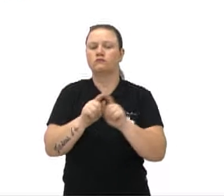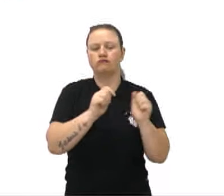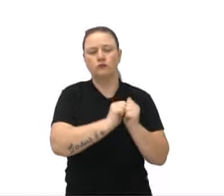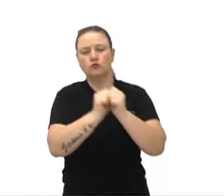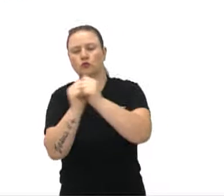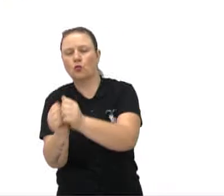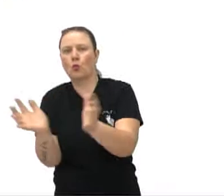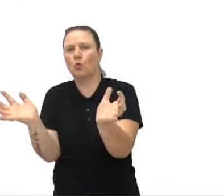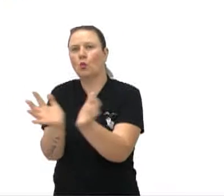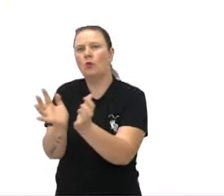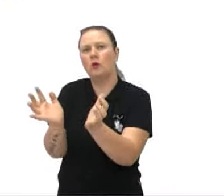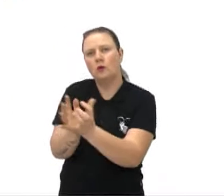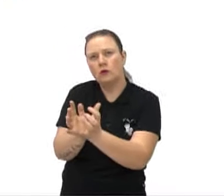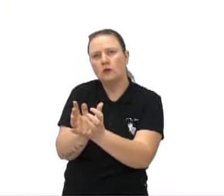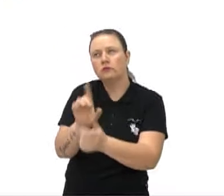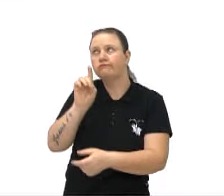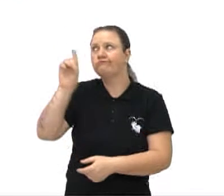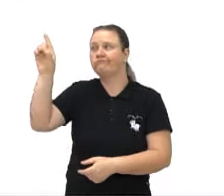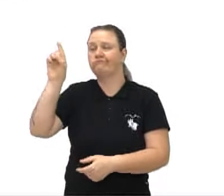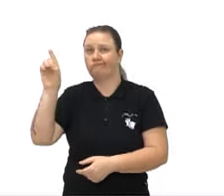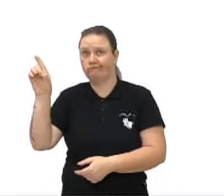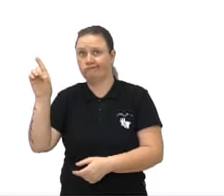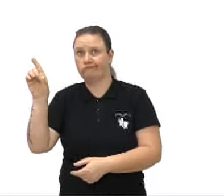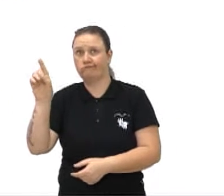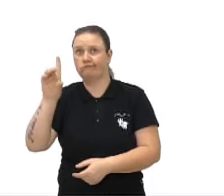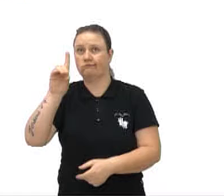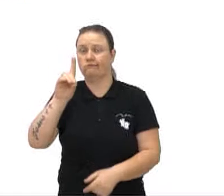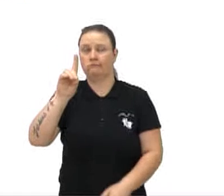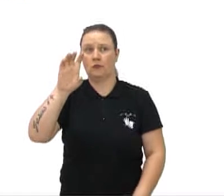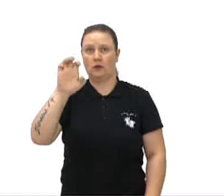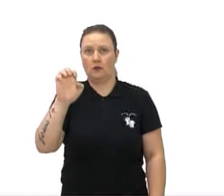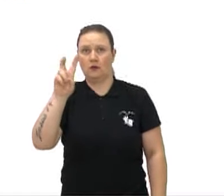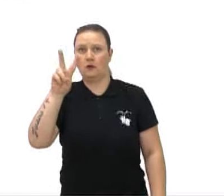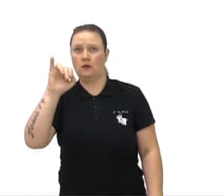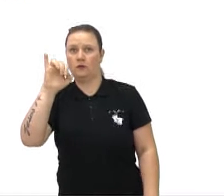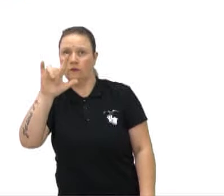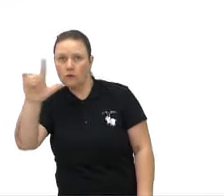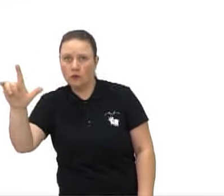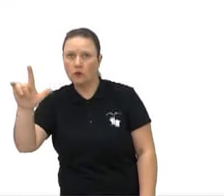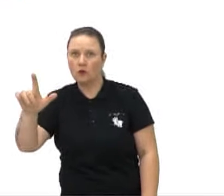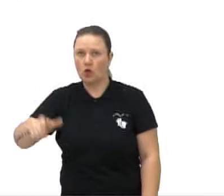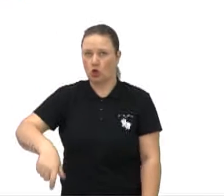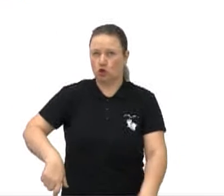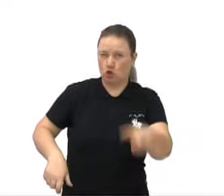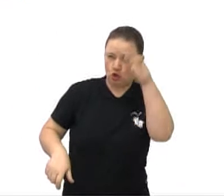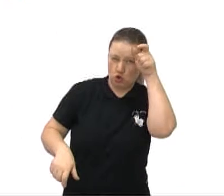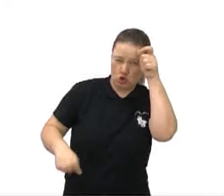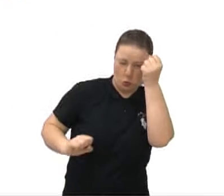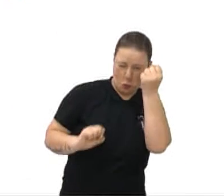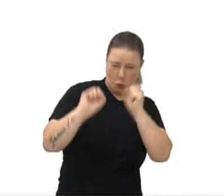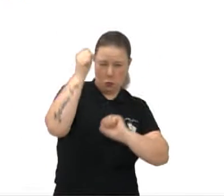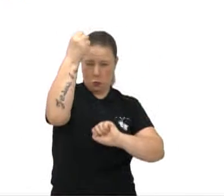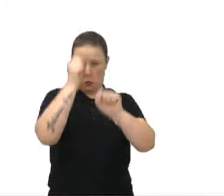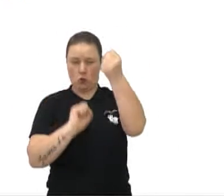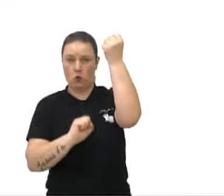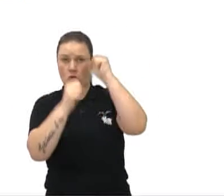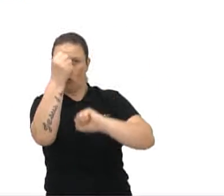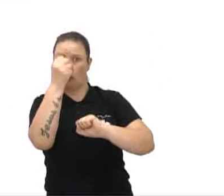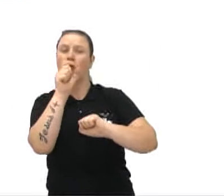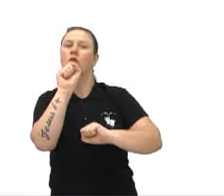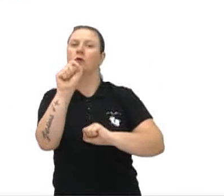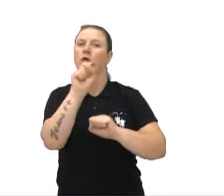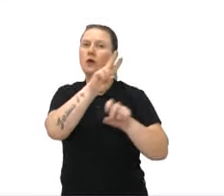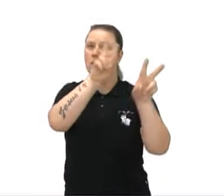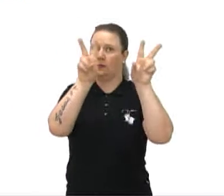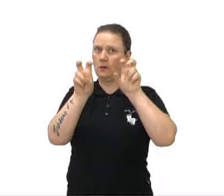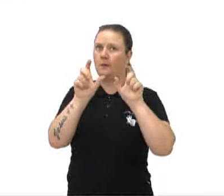gangue Devils Rebels. Olha só, Devils Rebels, né? Demônios Rebeldes. Embora convivessem dentro de um